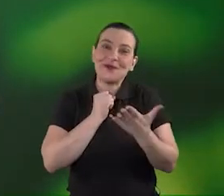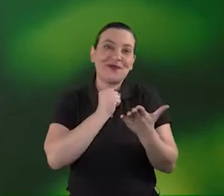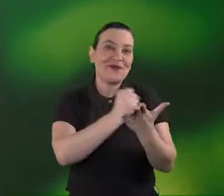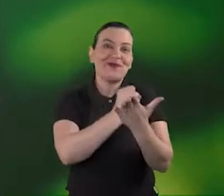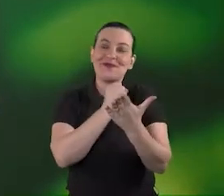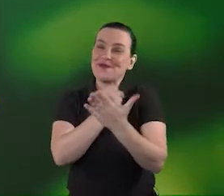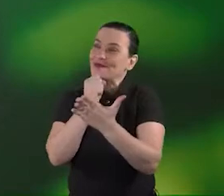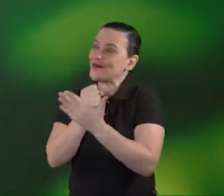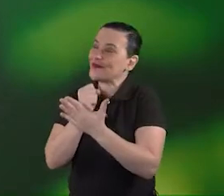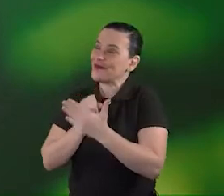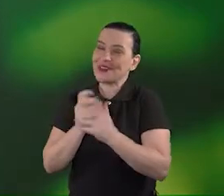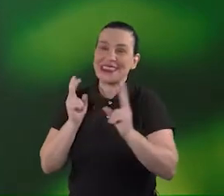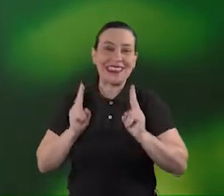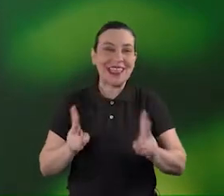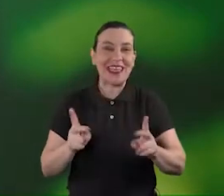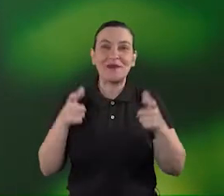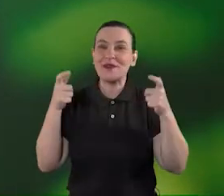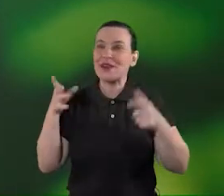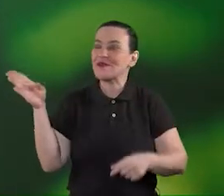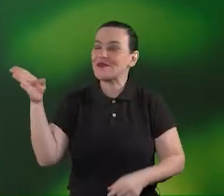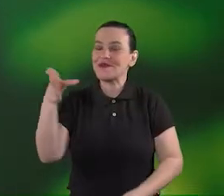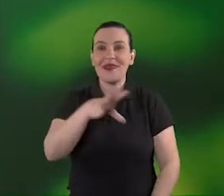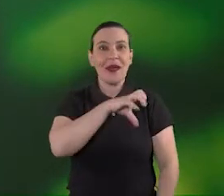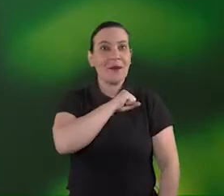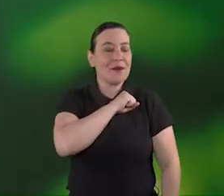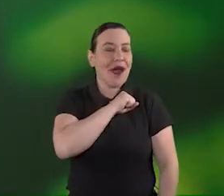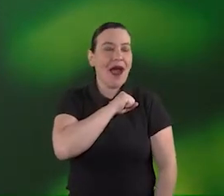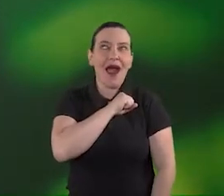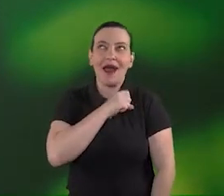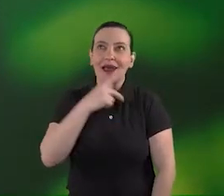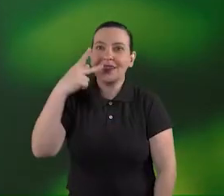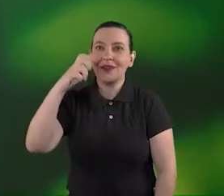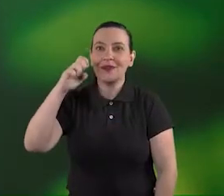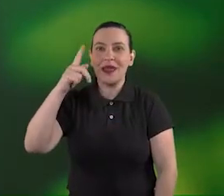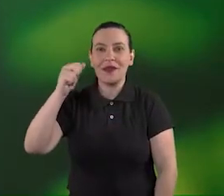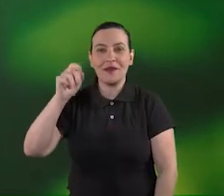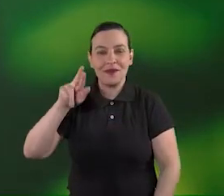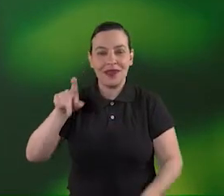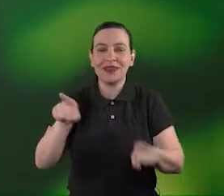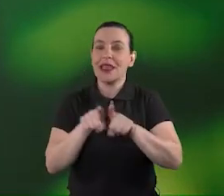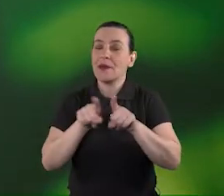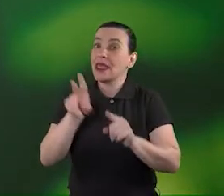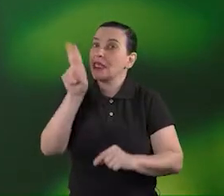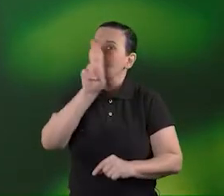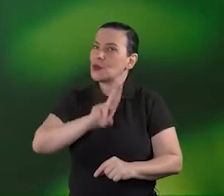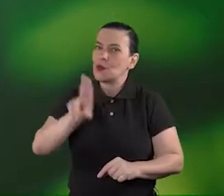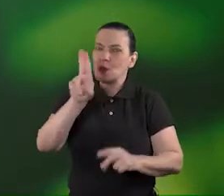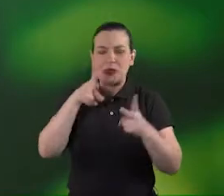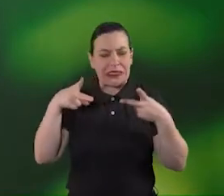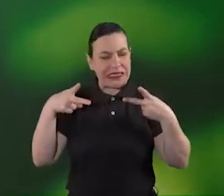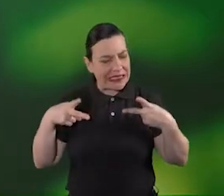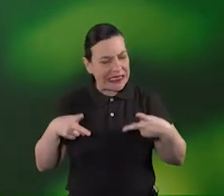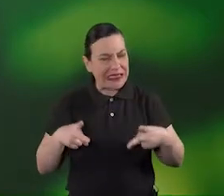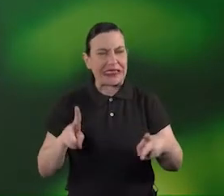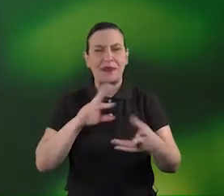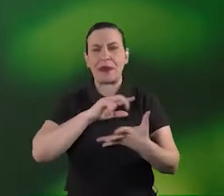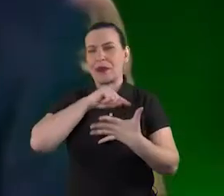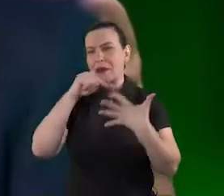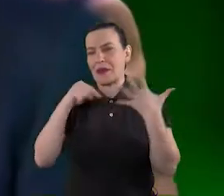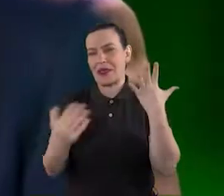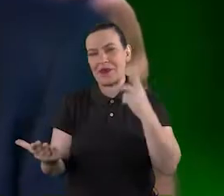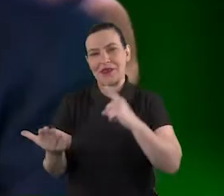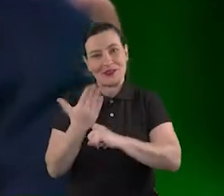100% do tempo adoro o peppermint e ainda uso regularmente por muitas razões diferentes